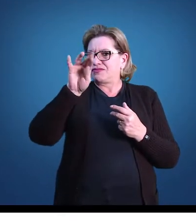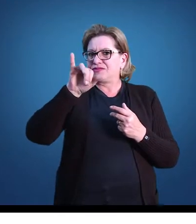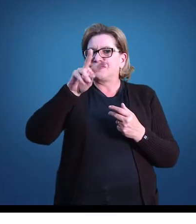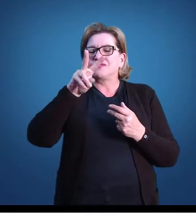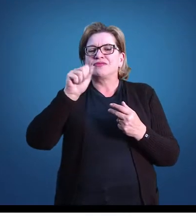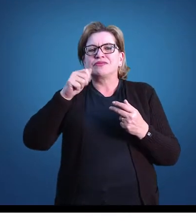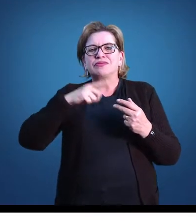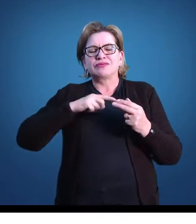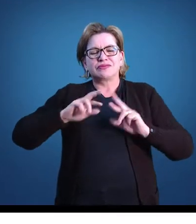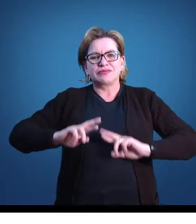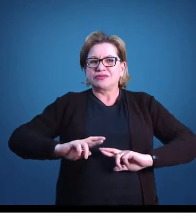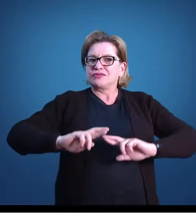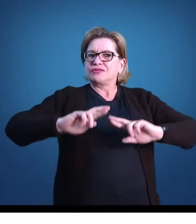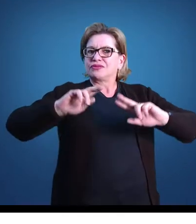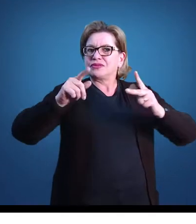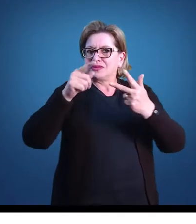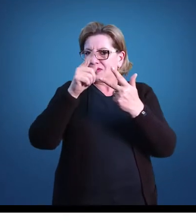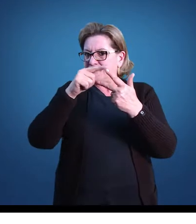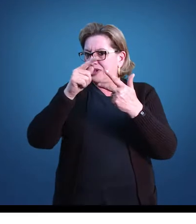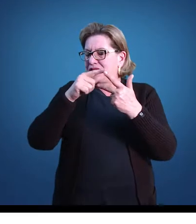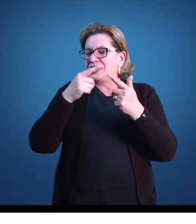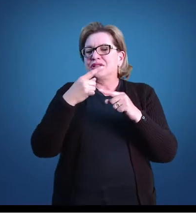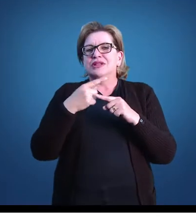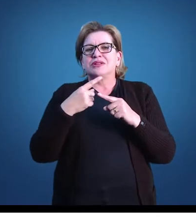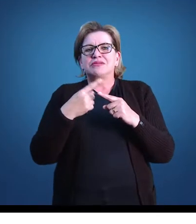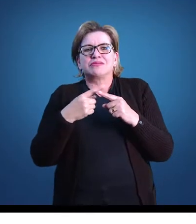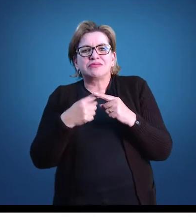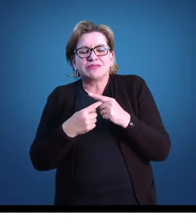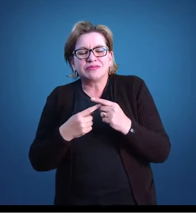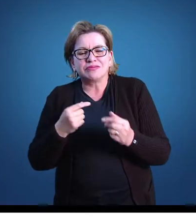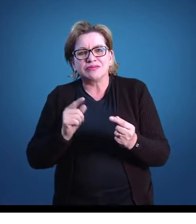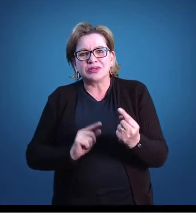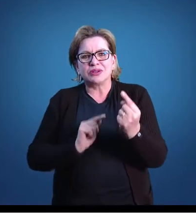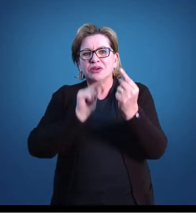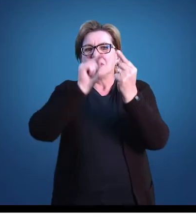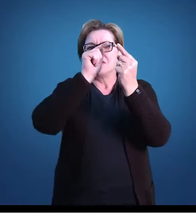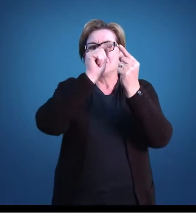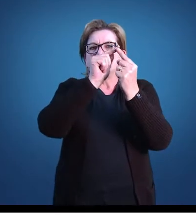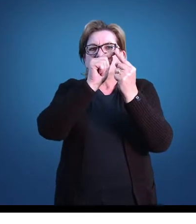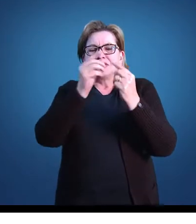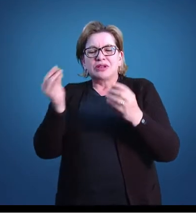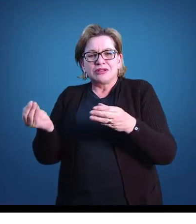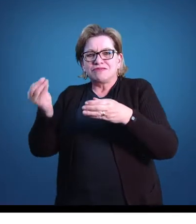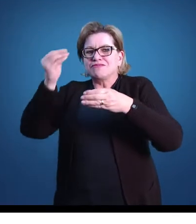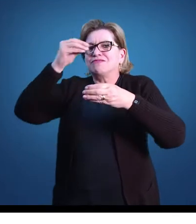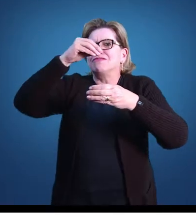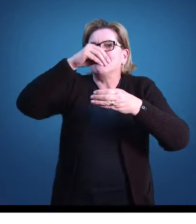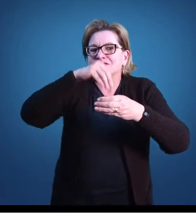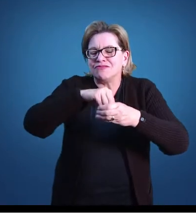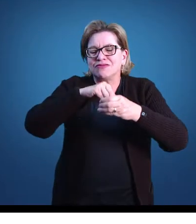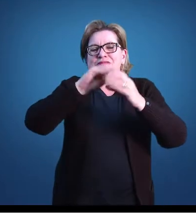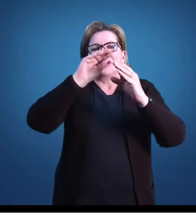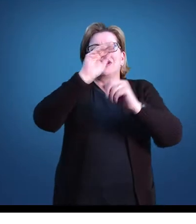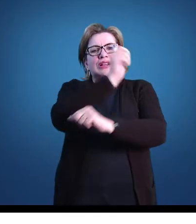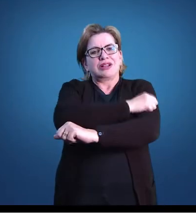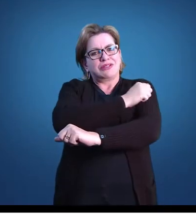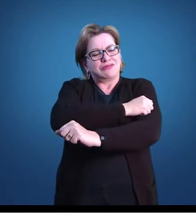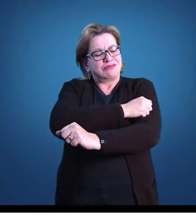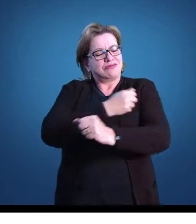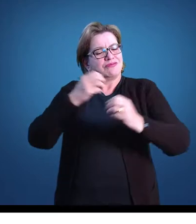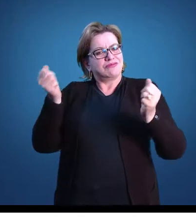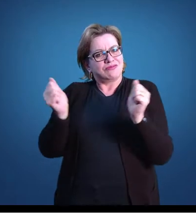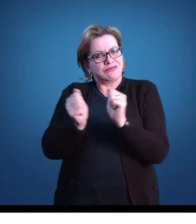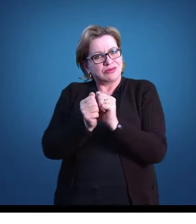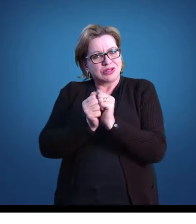diferencial em relação à avaliação somativa, já que esta tem como objetivo incluir os alunos no processo, ou seja,